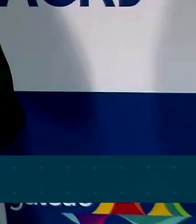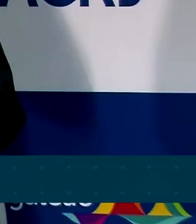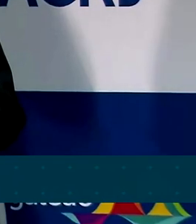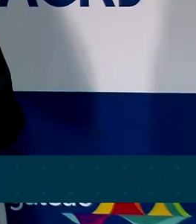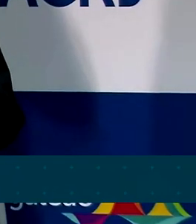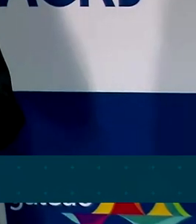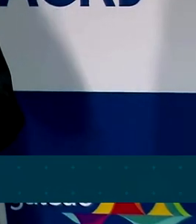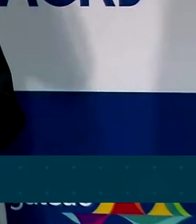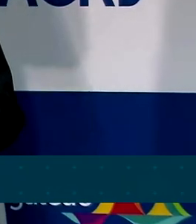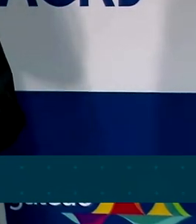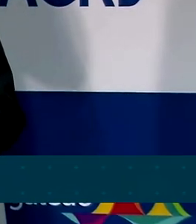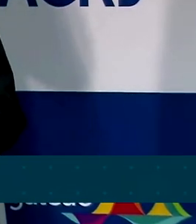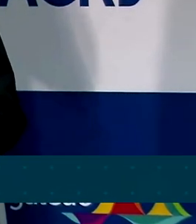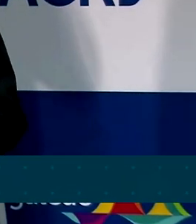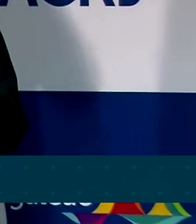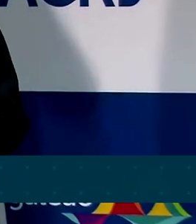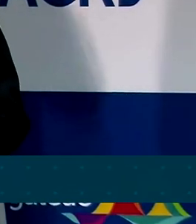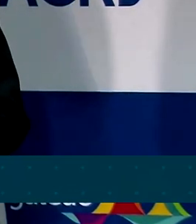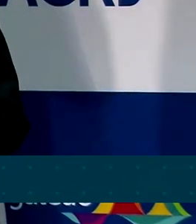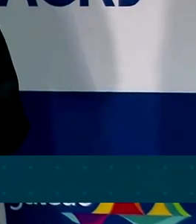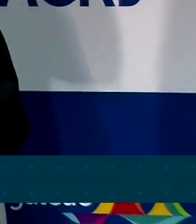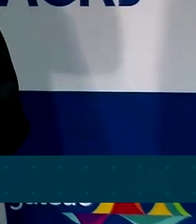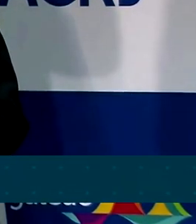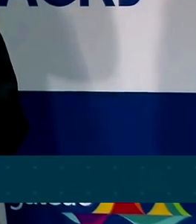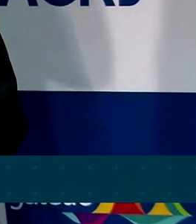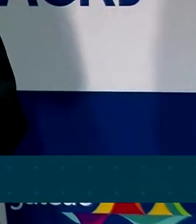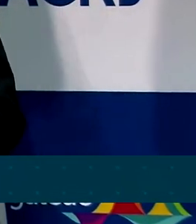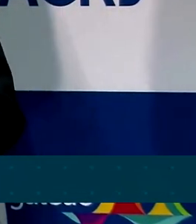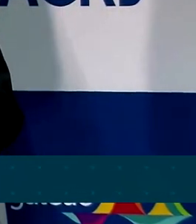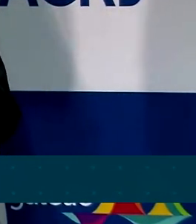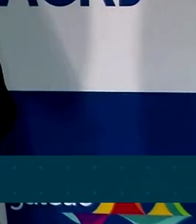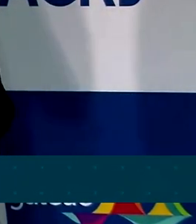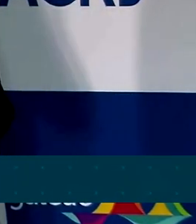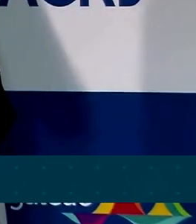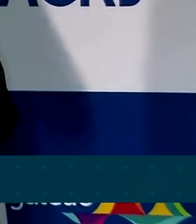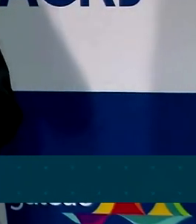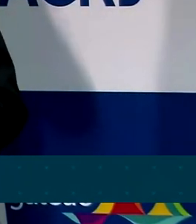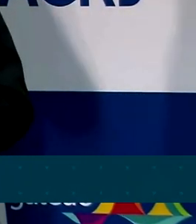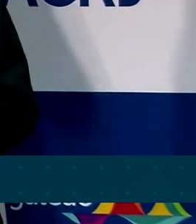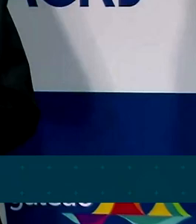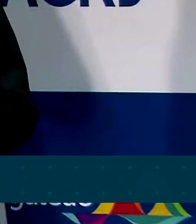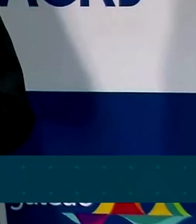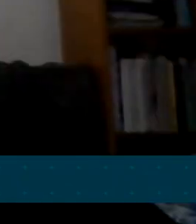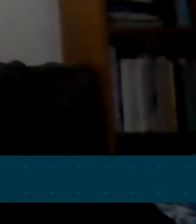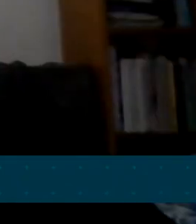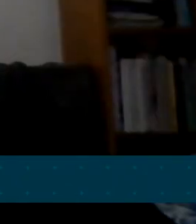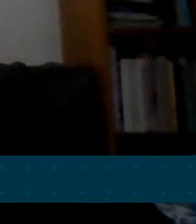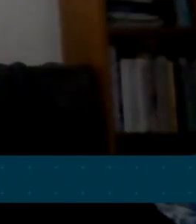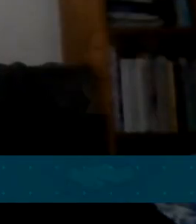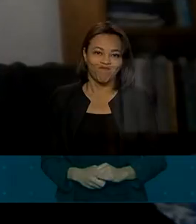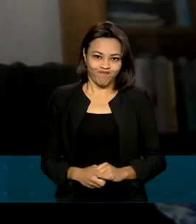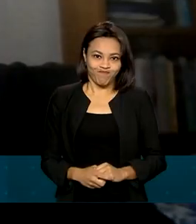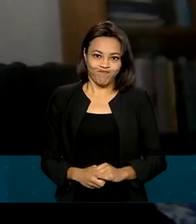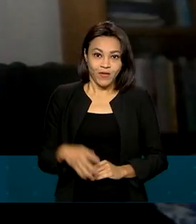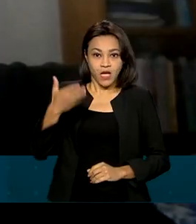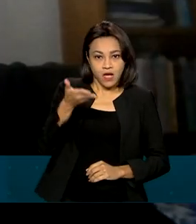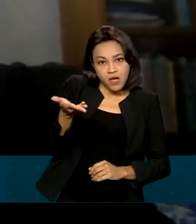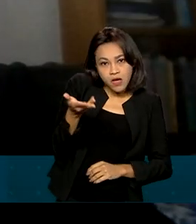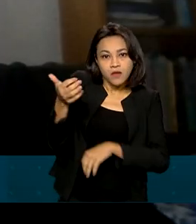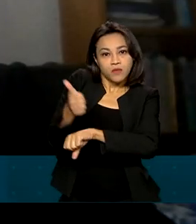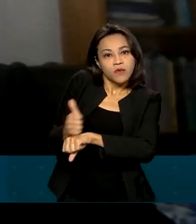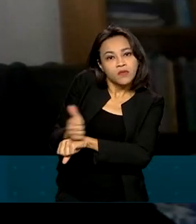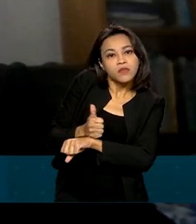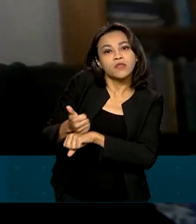o hidrogênio verde, e também a questão ambiental. Para os especialistas,